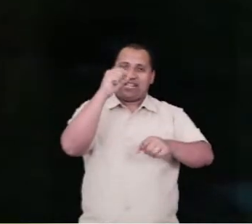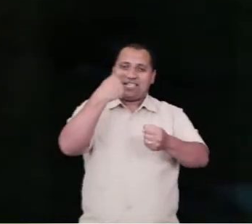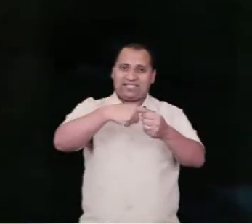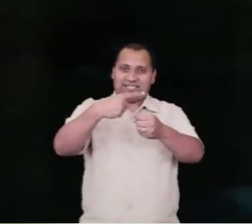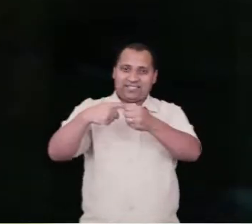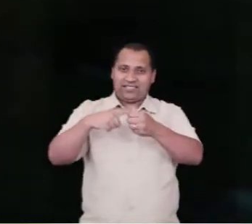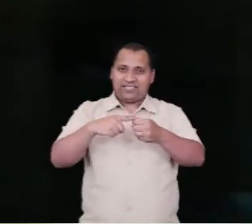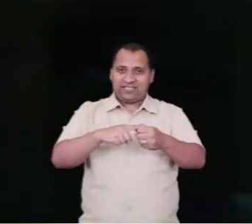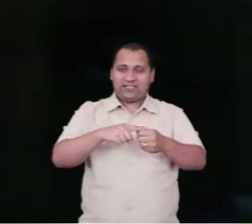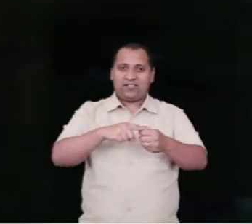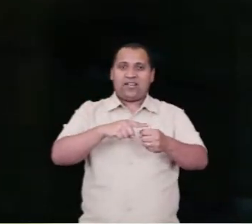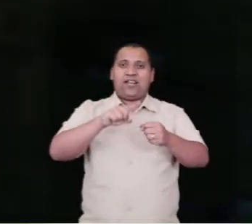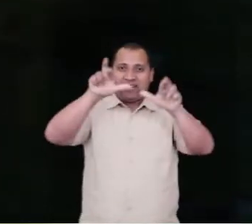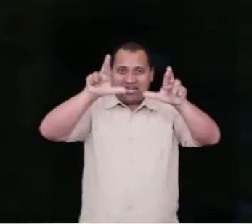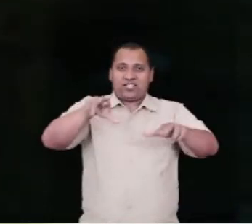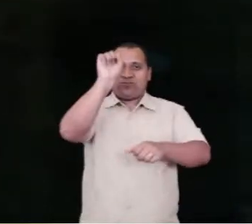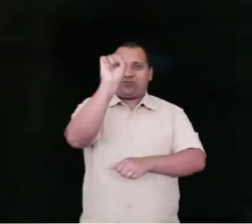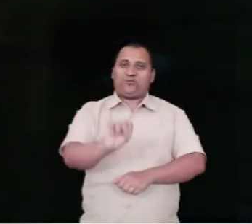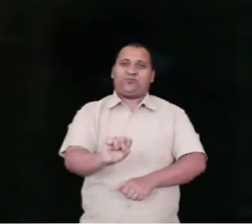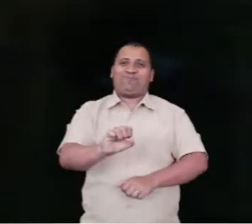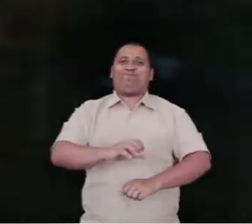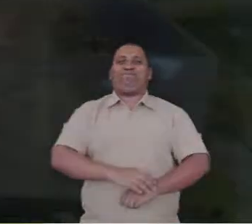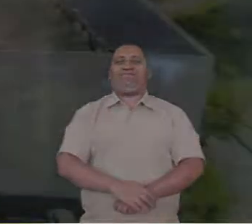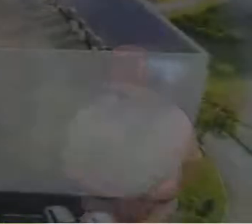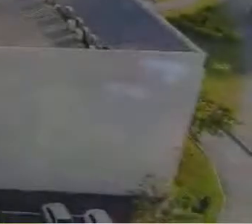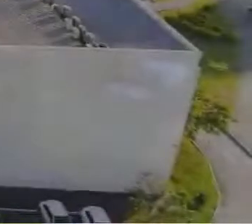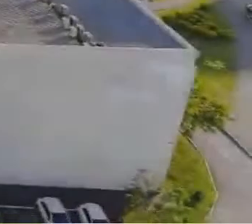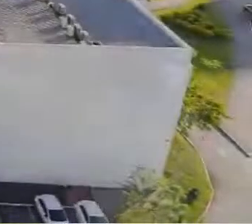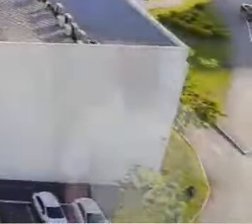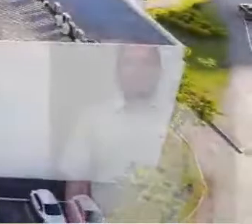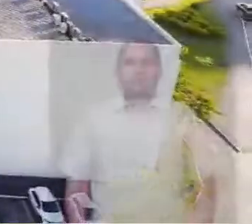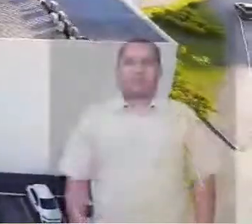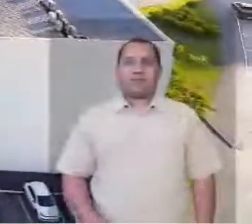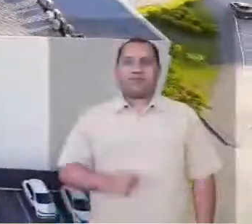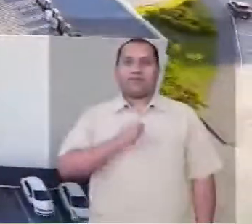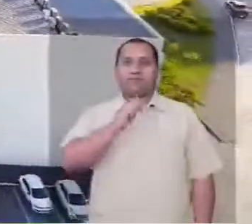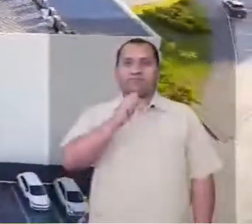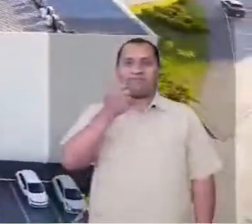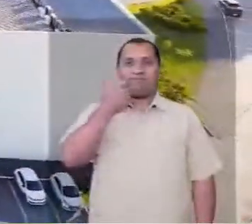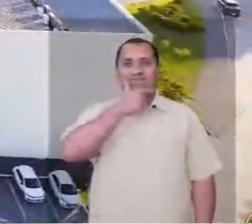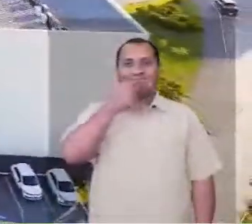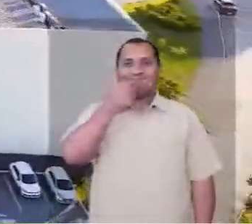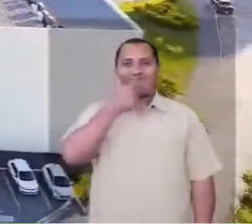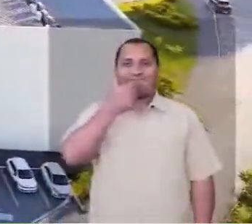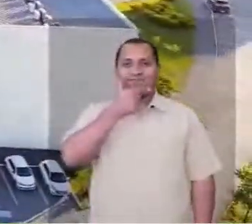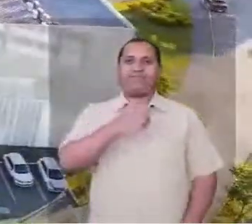em dez cidades da metade sul do Rio Grande do Sul. Alegrete.